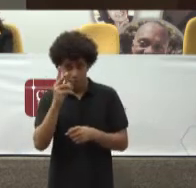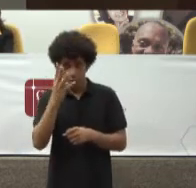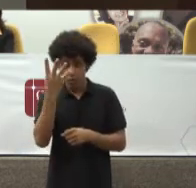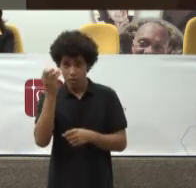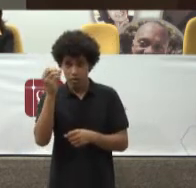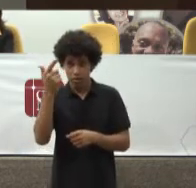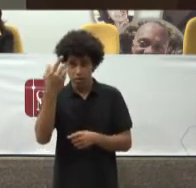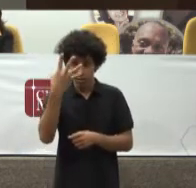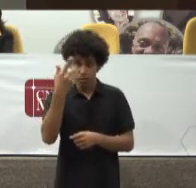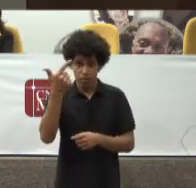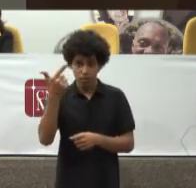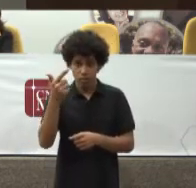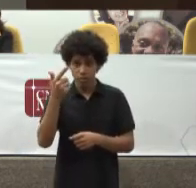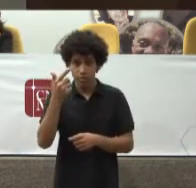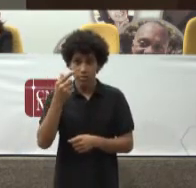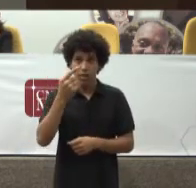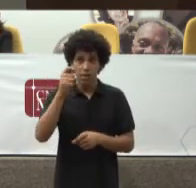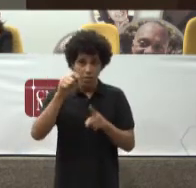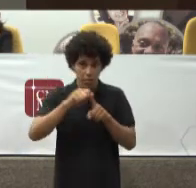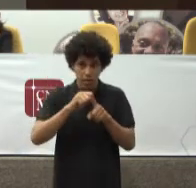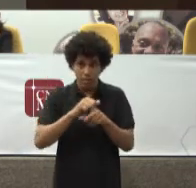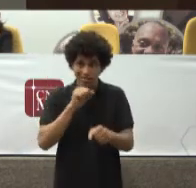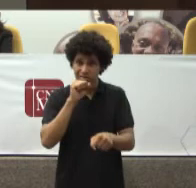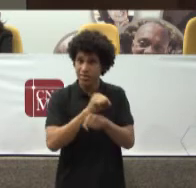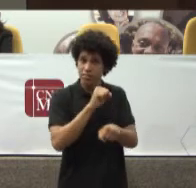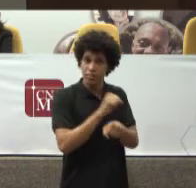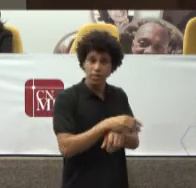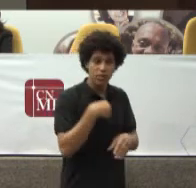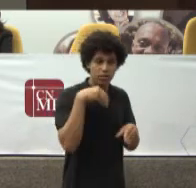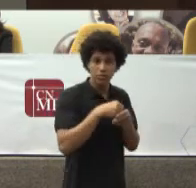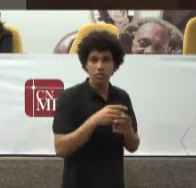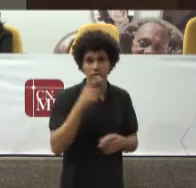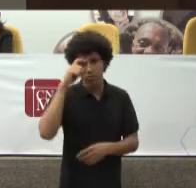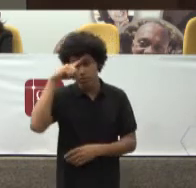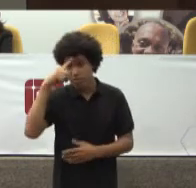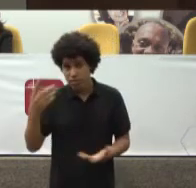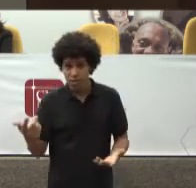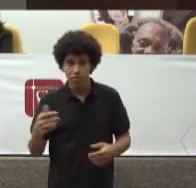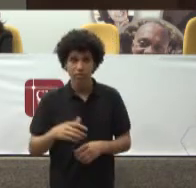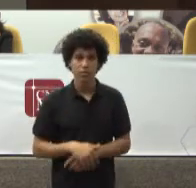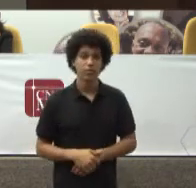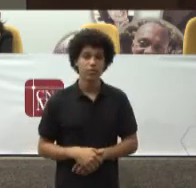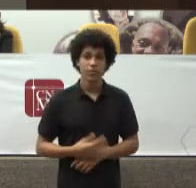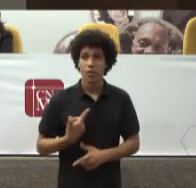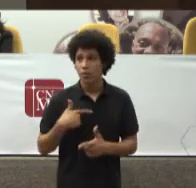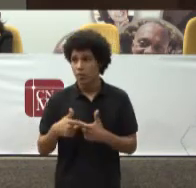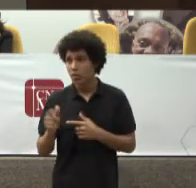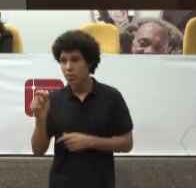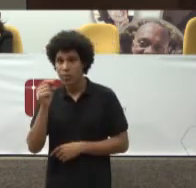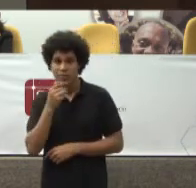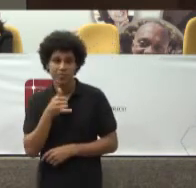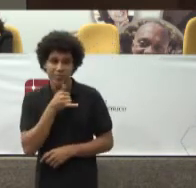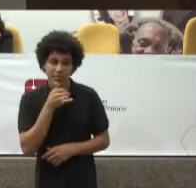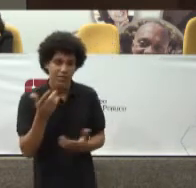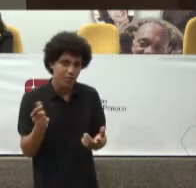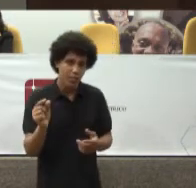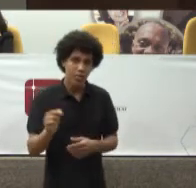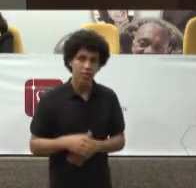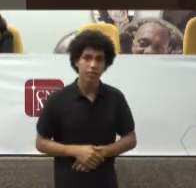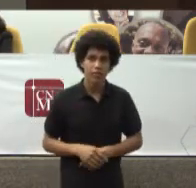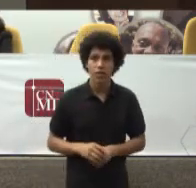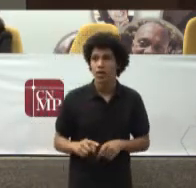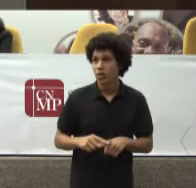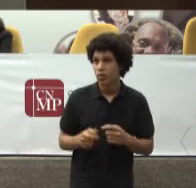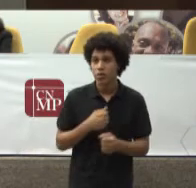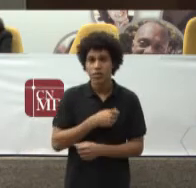Londrina E aí Eu gostaria de fazer Coro o que disse A procuradora Raquel Dodge No início da sua fala As ações